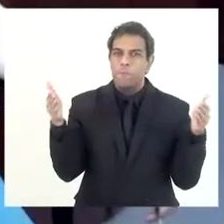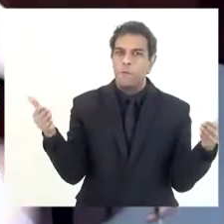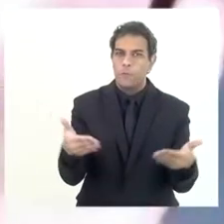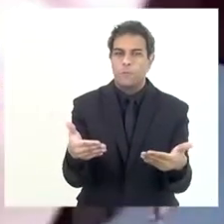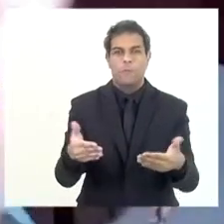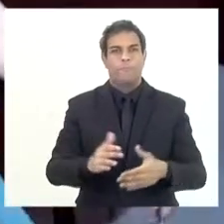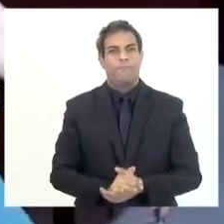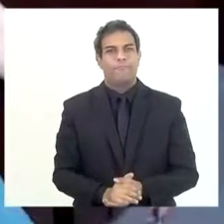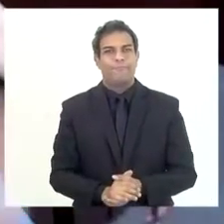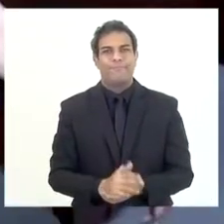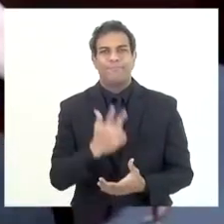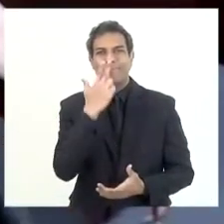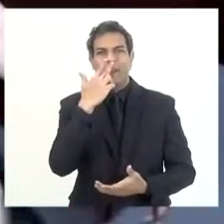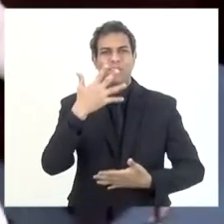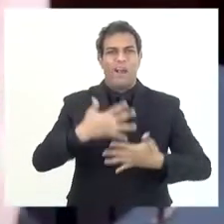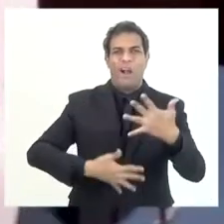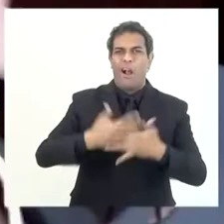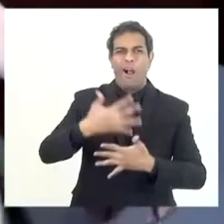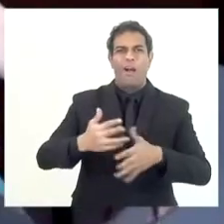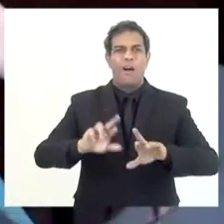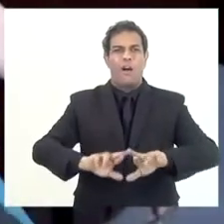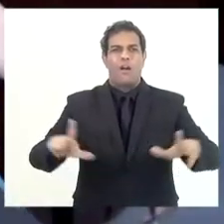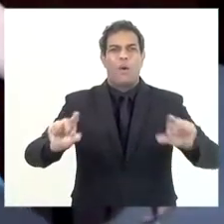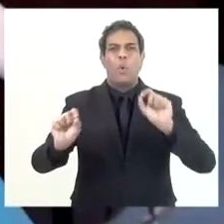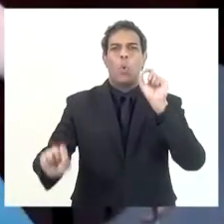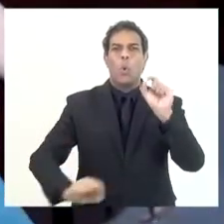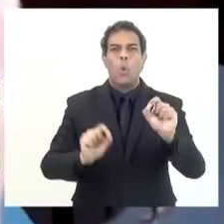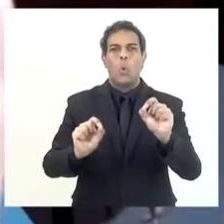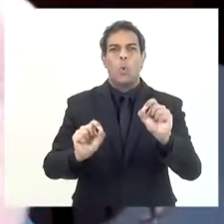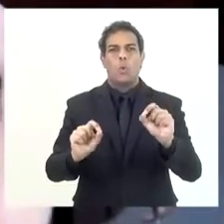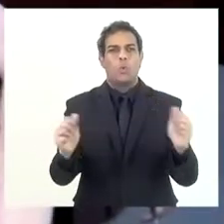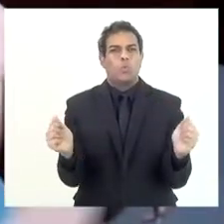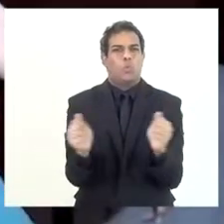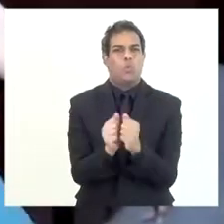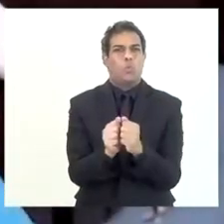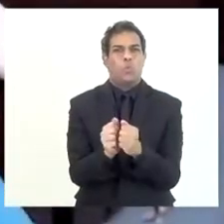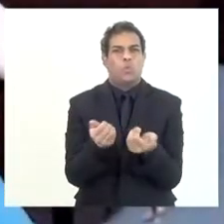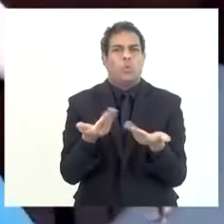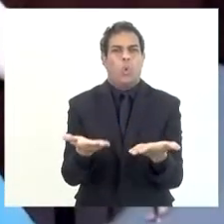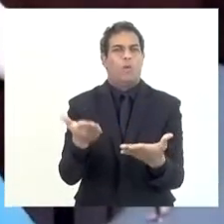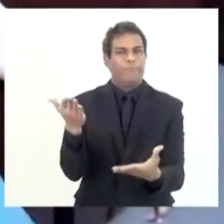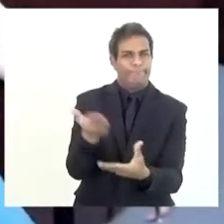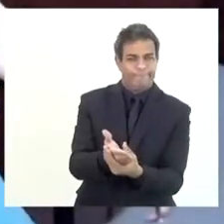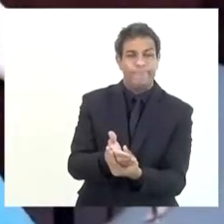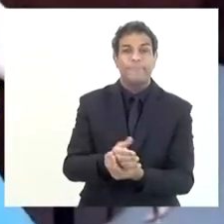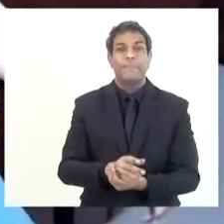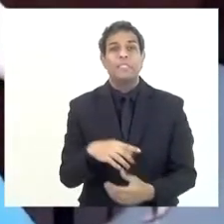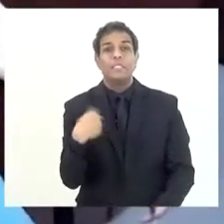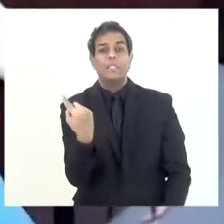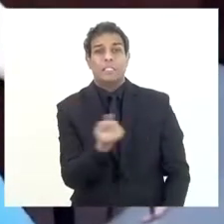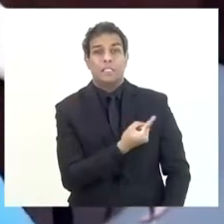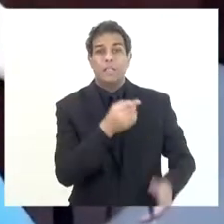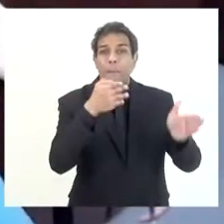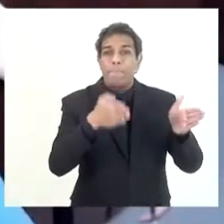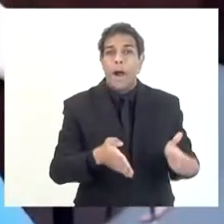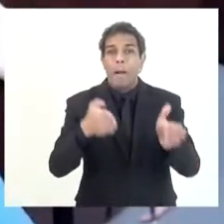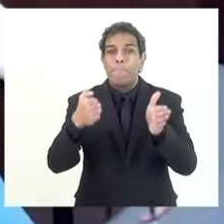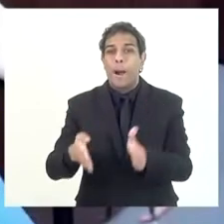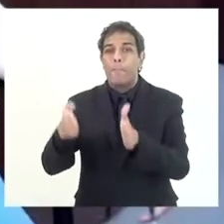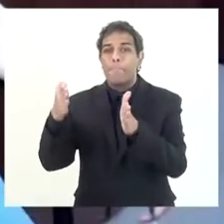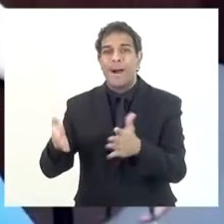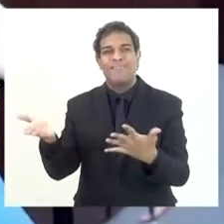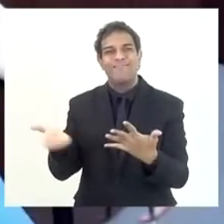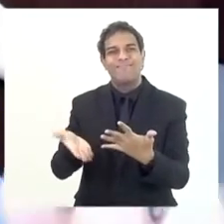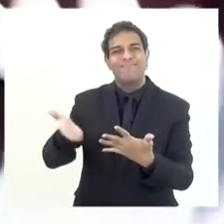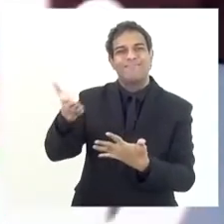então ele não embaralha, ele na verdade só está no mesmo alto de infração. Então, todas essas etapas elas